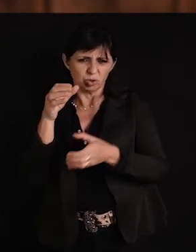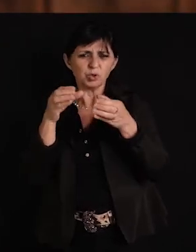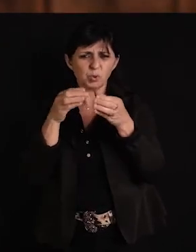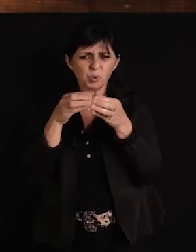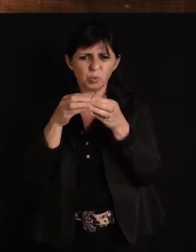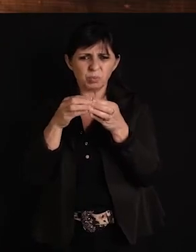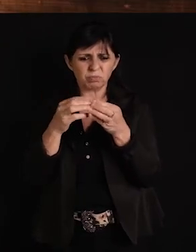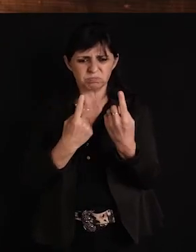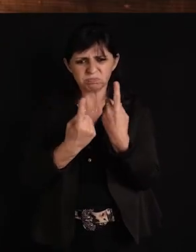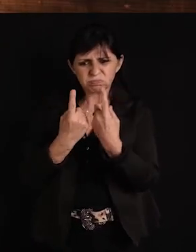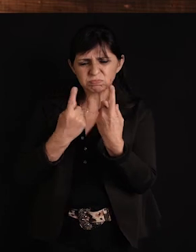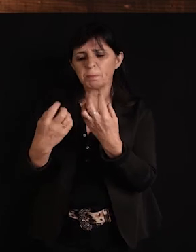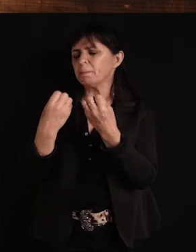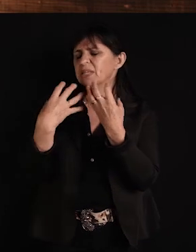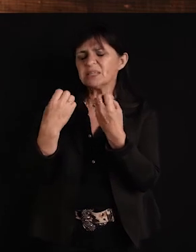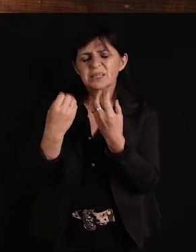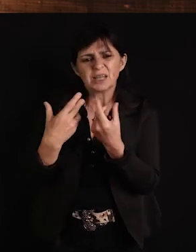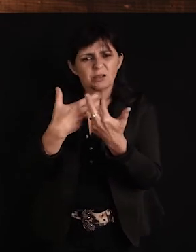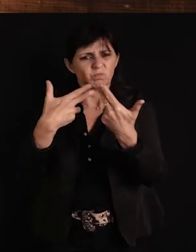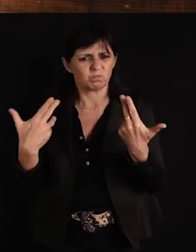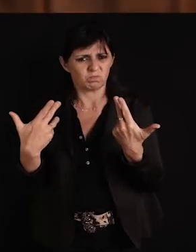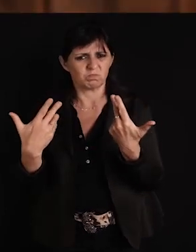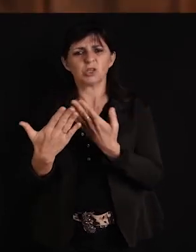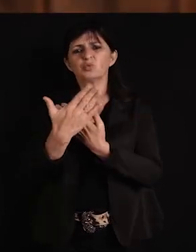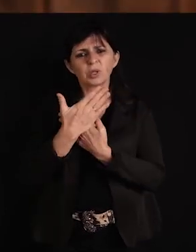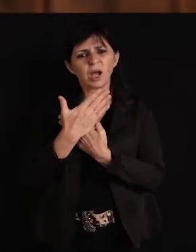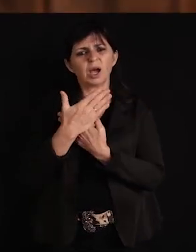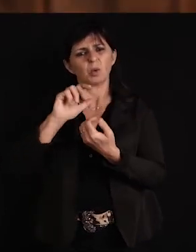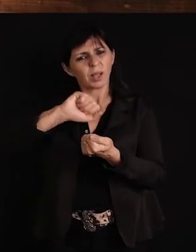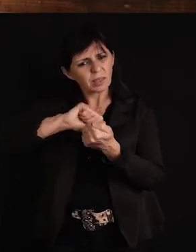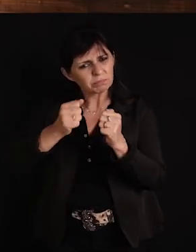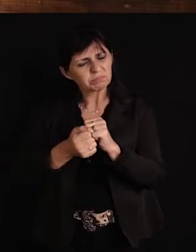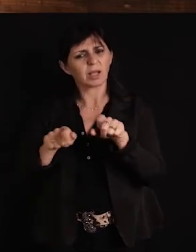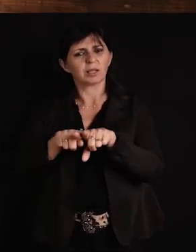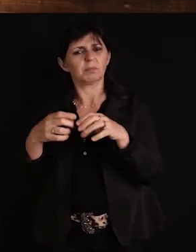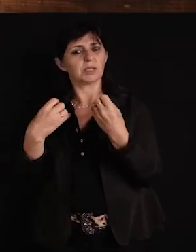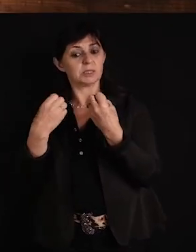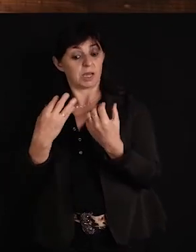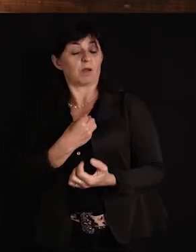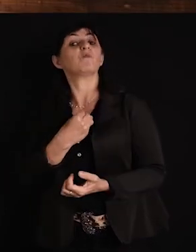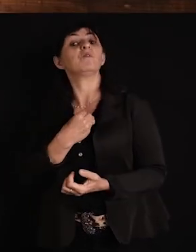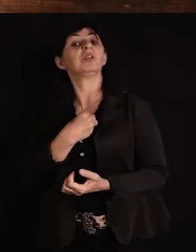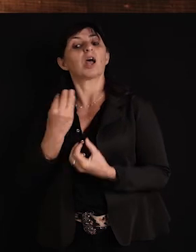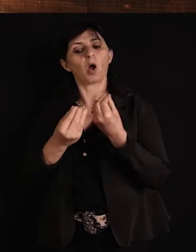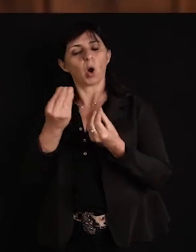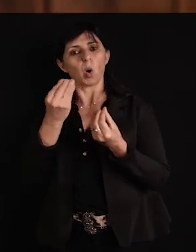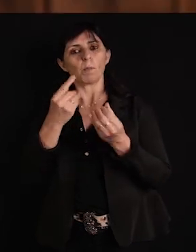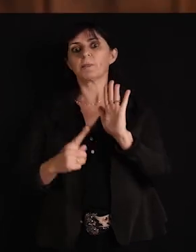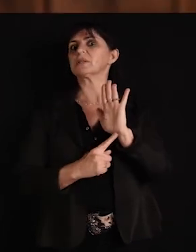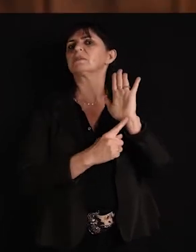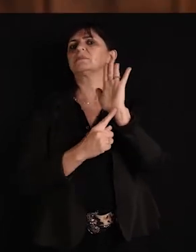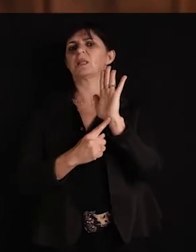os integrantes Que me ensinaram muito Ensinaram sobre vida Como se portar Como ser um músico